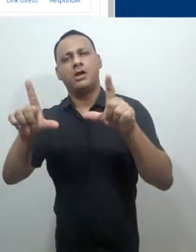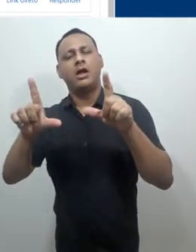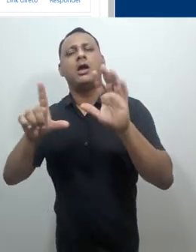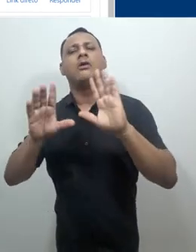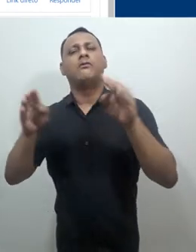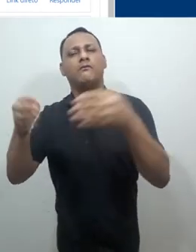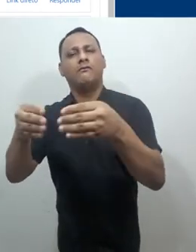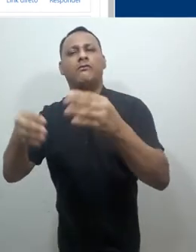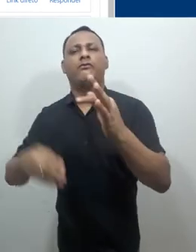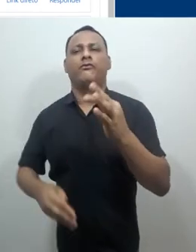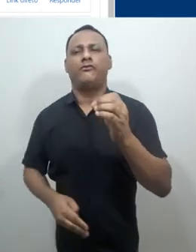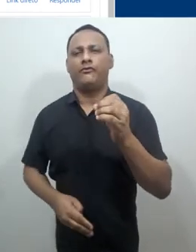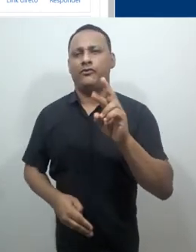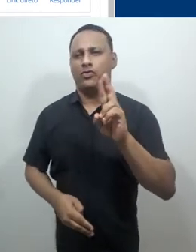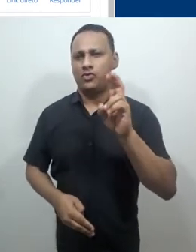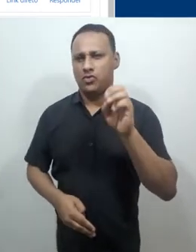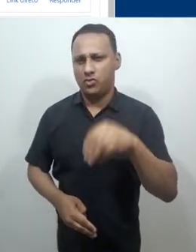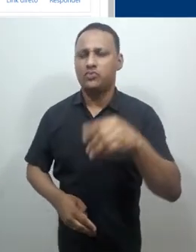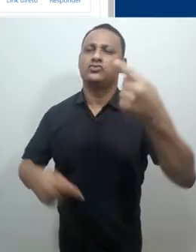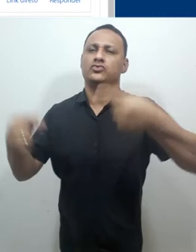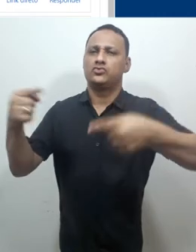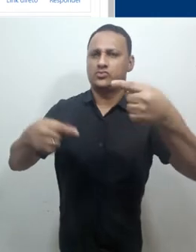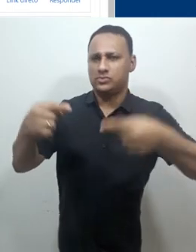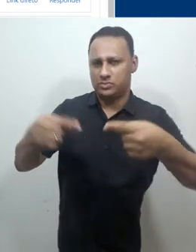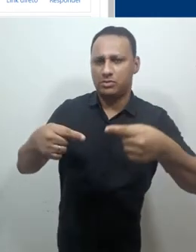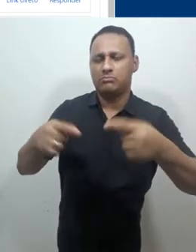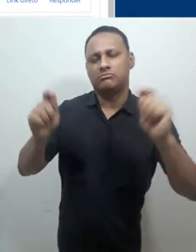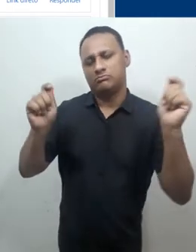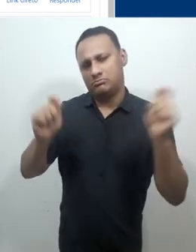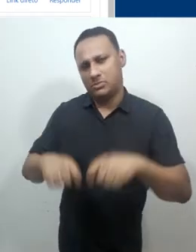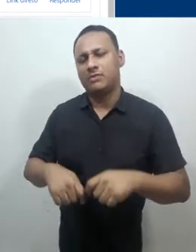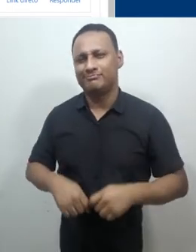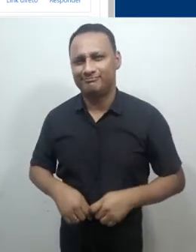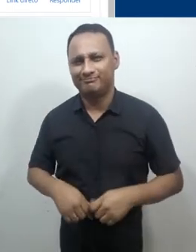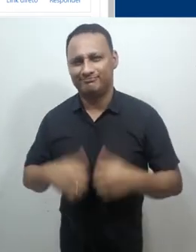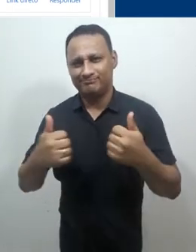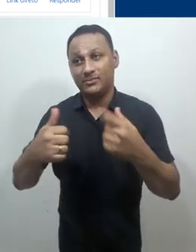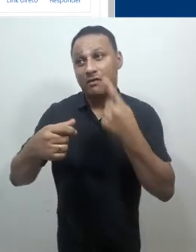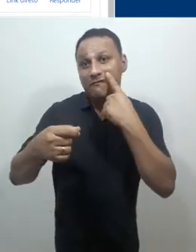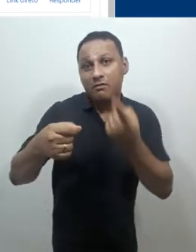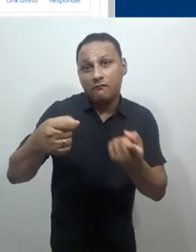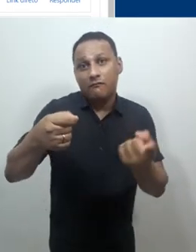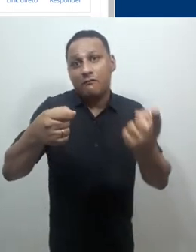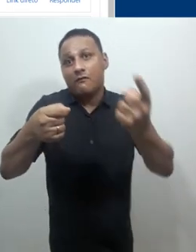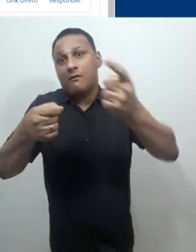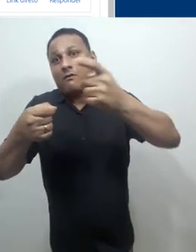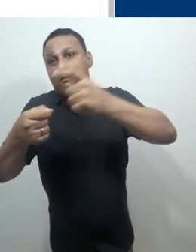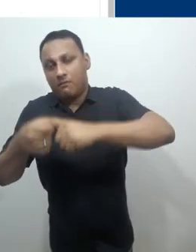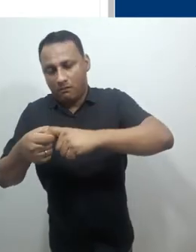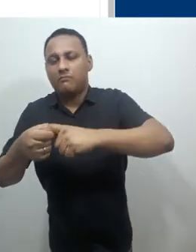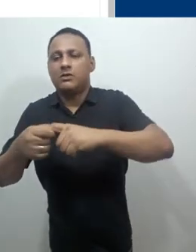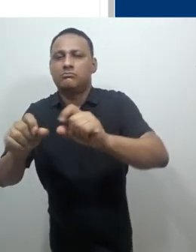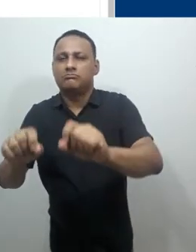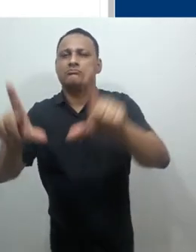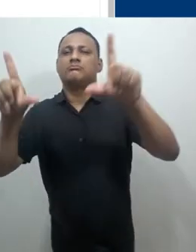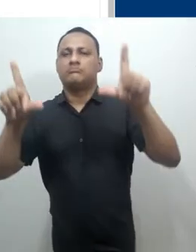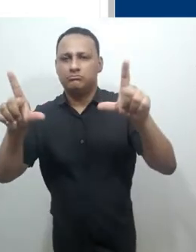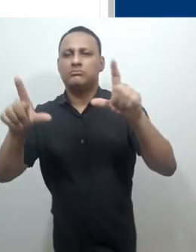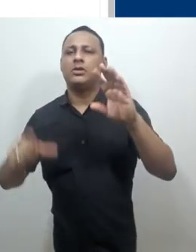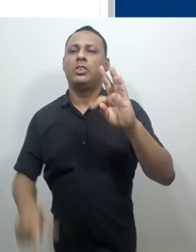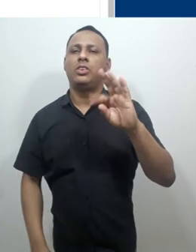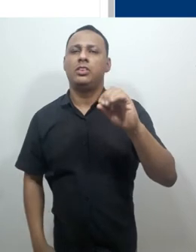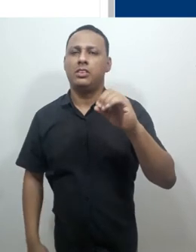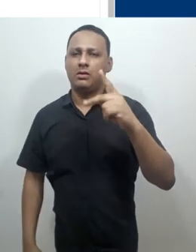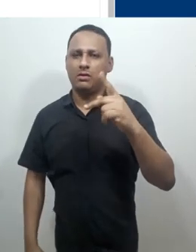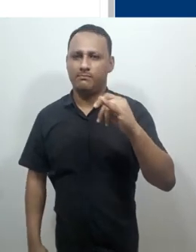à esquerda, onde procuro pelo nome do fórum e clico em Acessando Fóruns de Discussão. Estou de volta